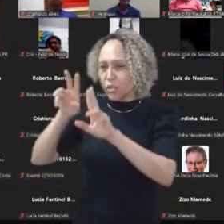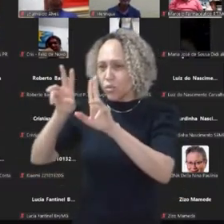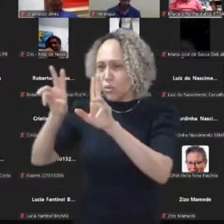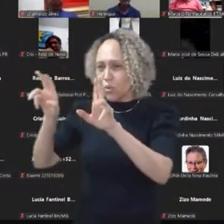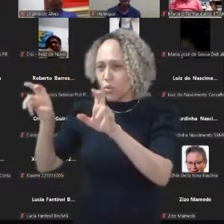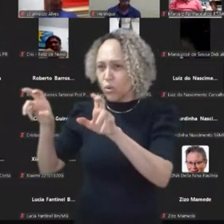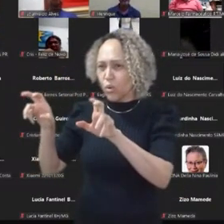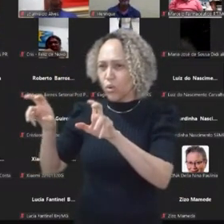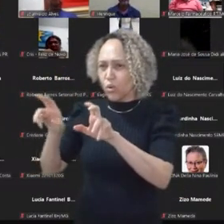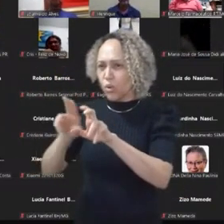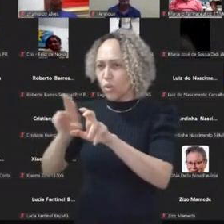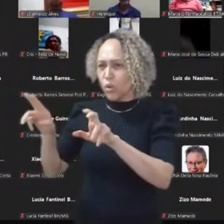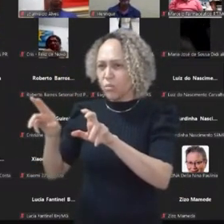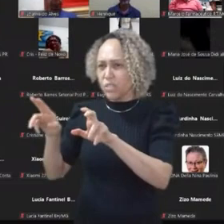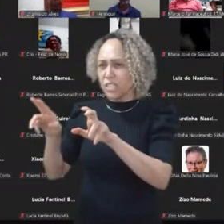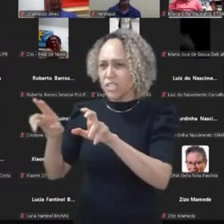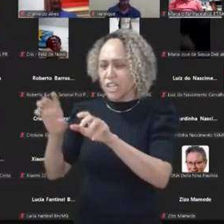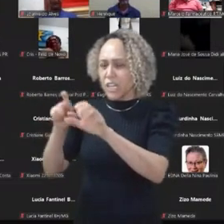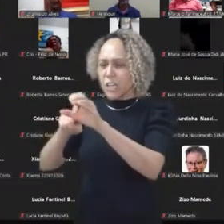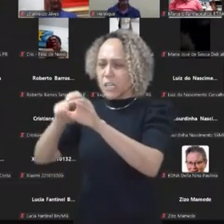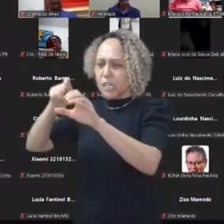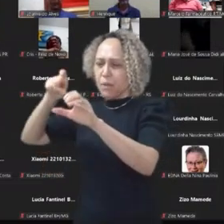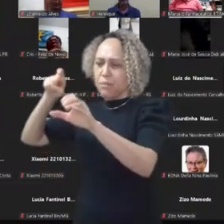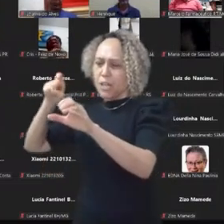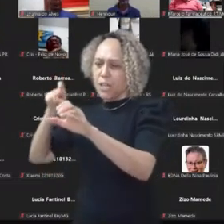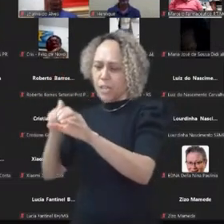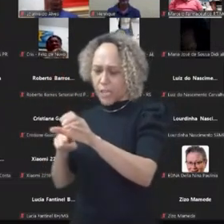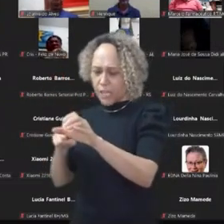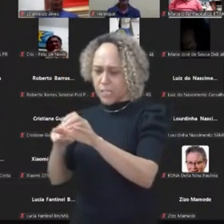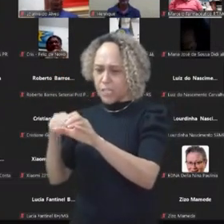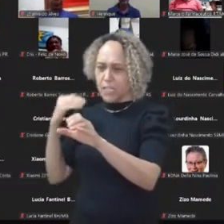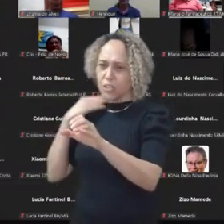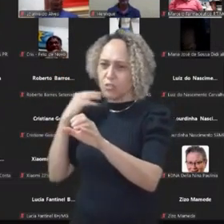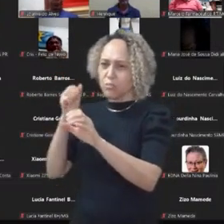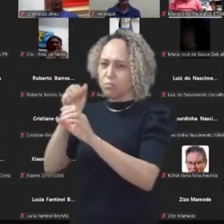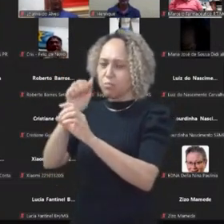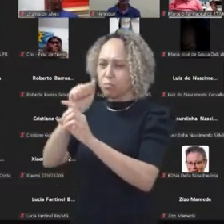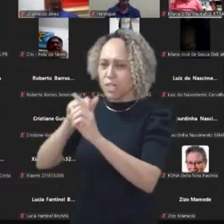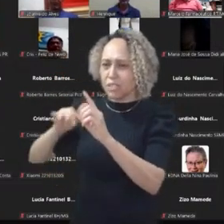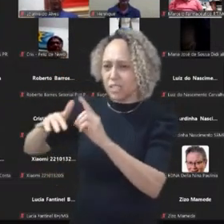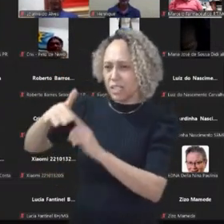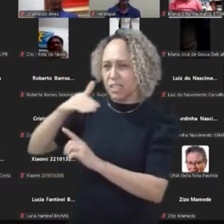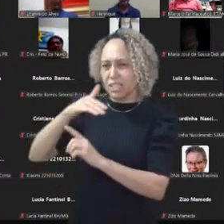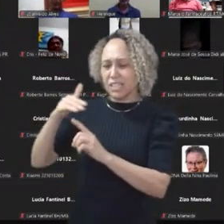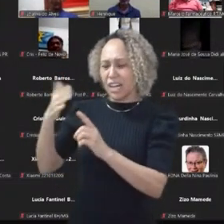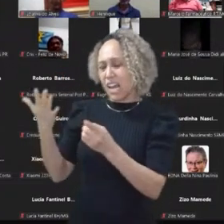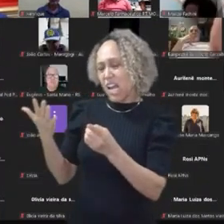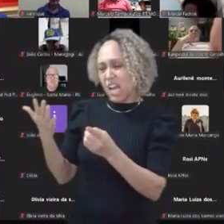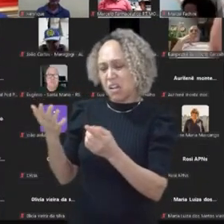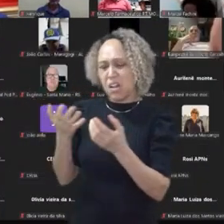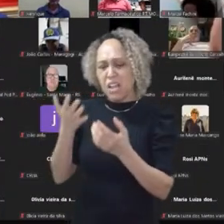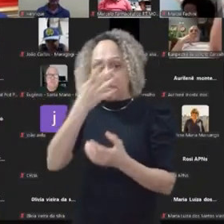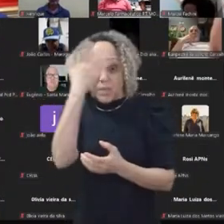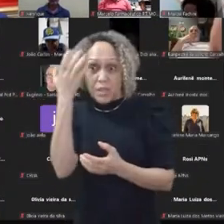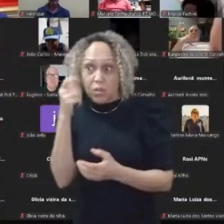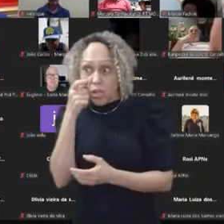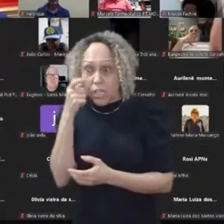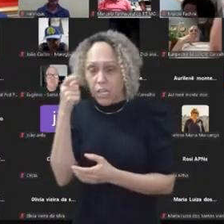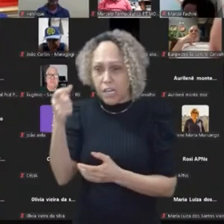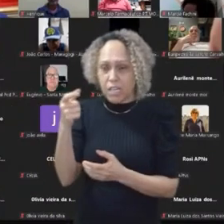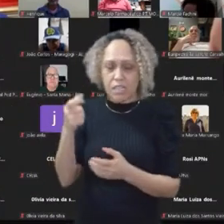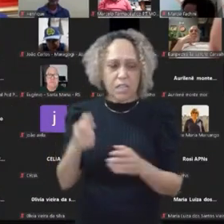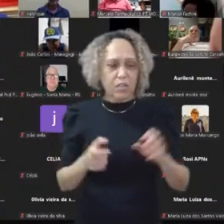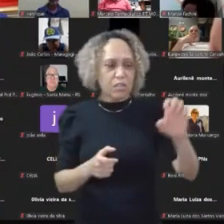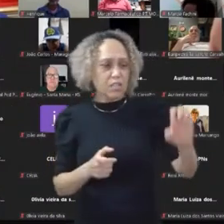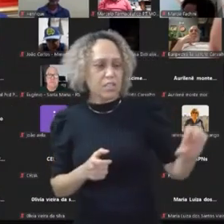independência do Banco Central, autonomia do Banco Central, quem não quer um Banco Central independente? aí quando a esquerda vai inventar o